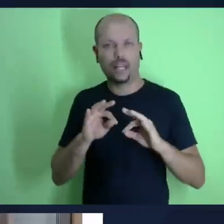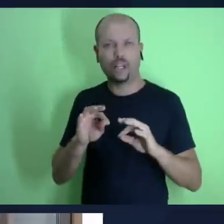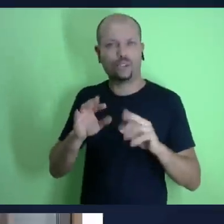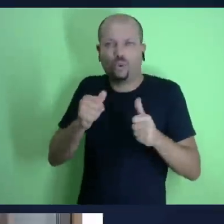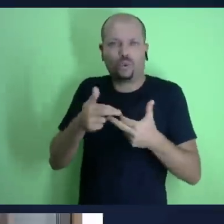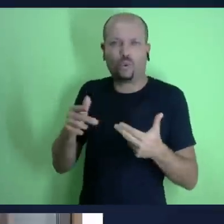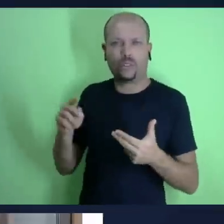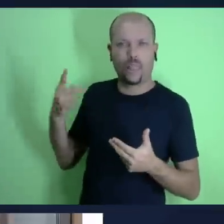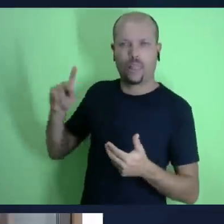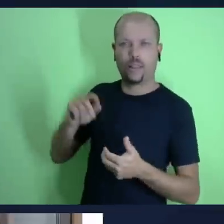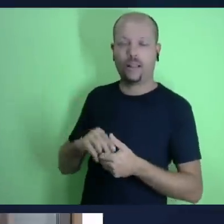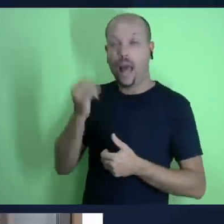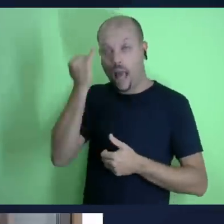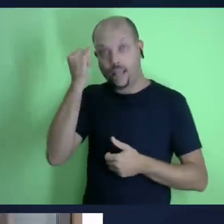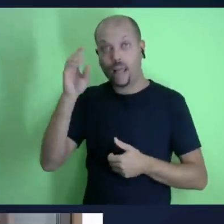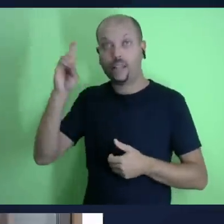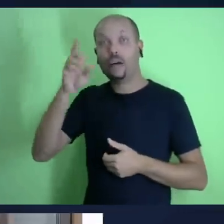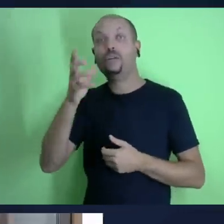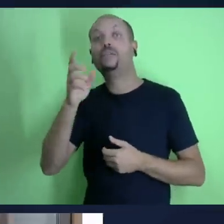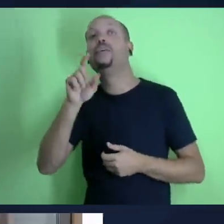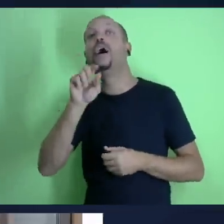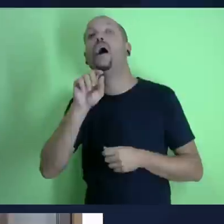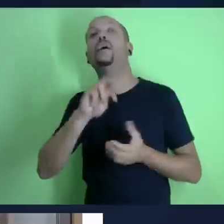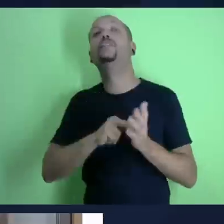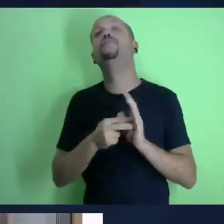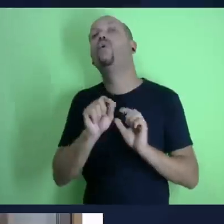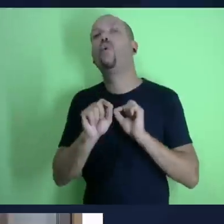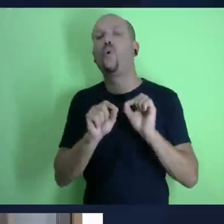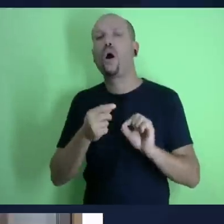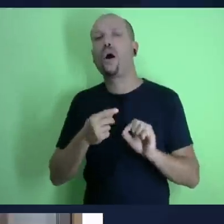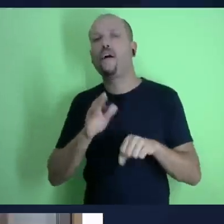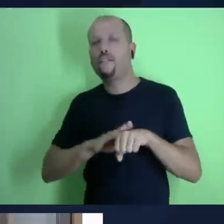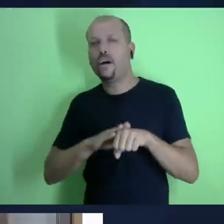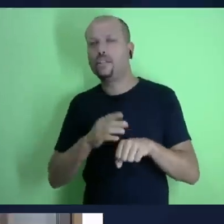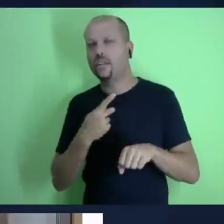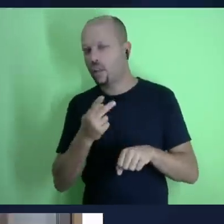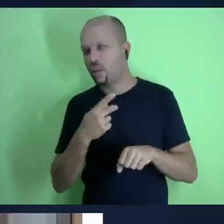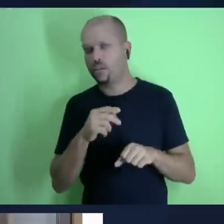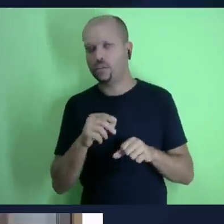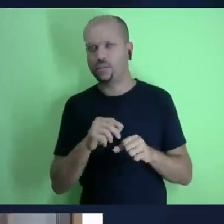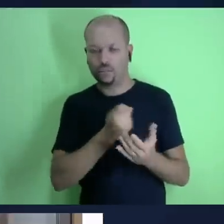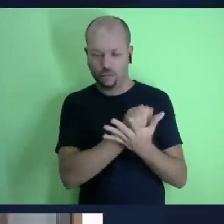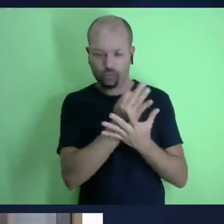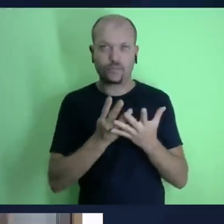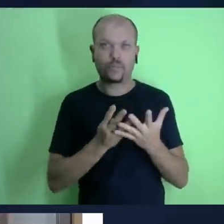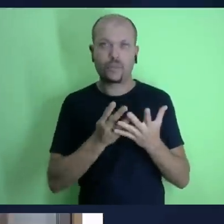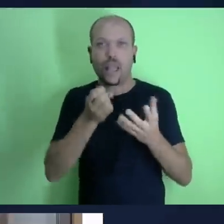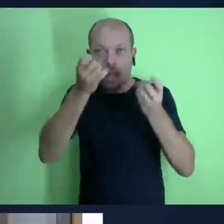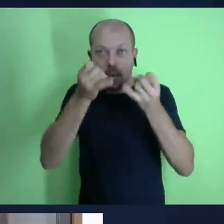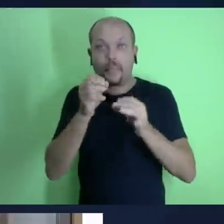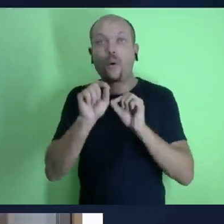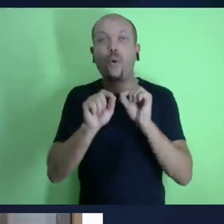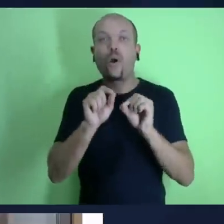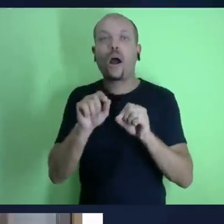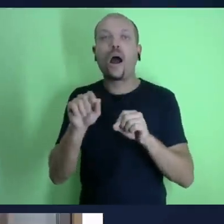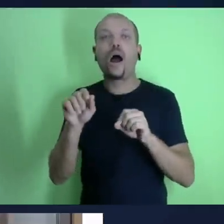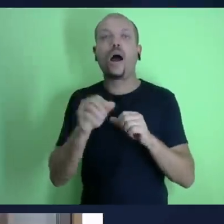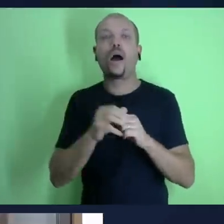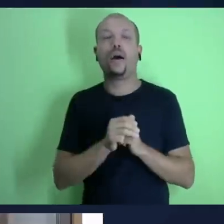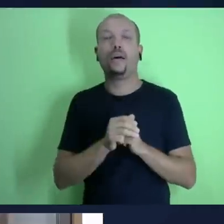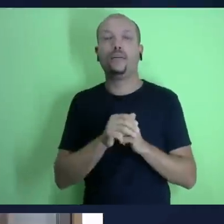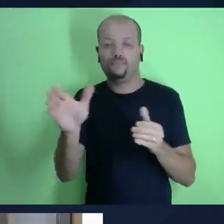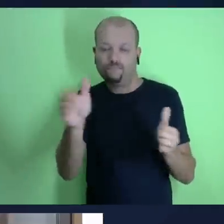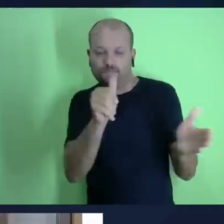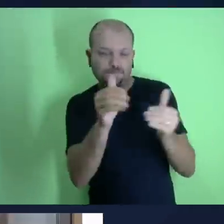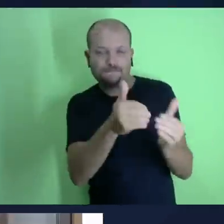para ela tem um objetivo qual o objetivo de nós fazermos parte dessa família né